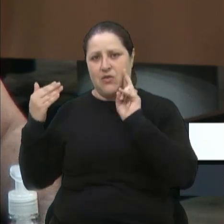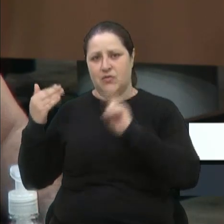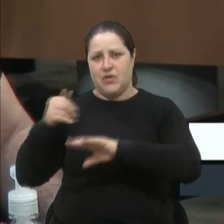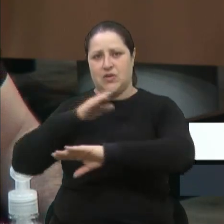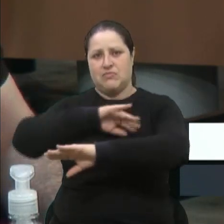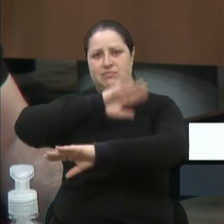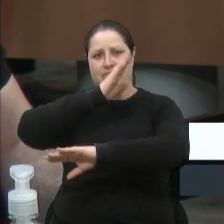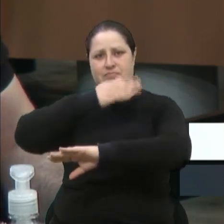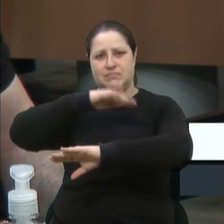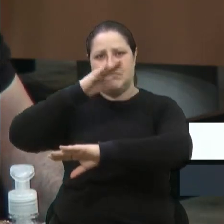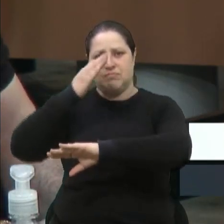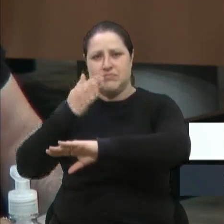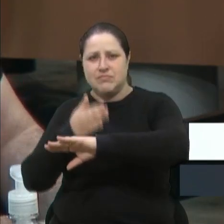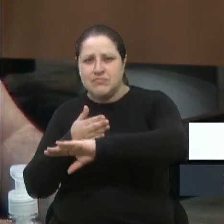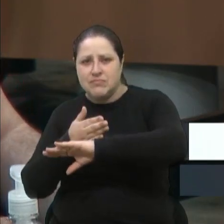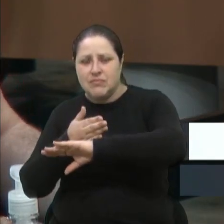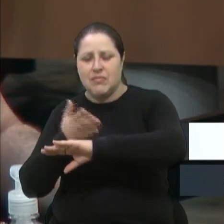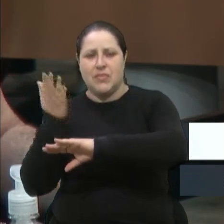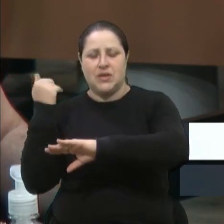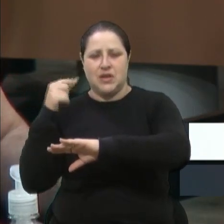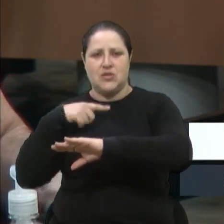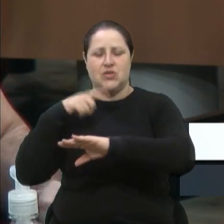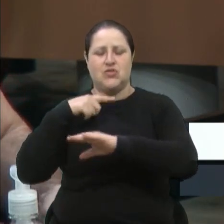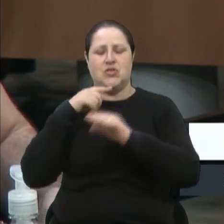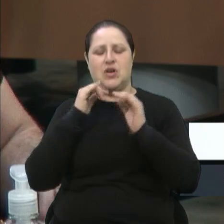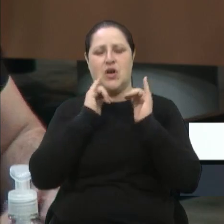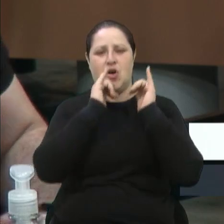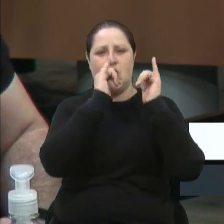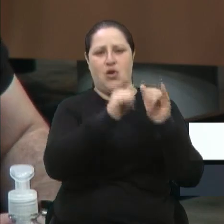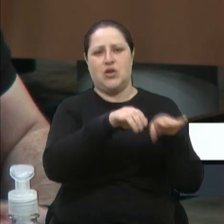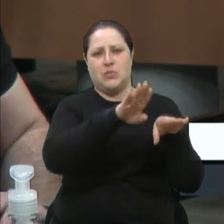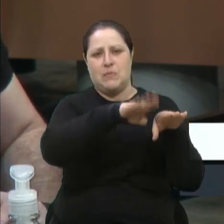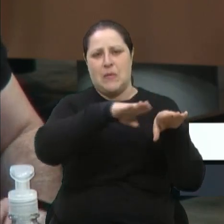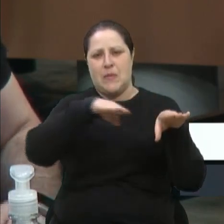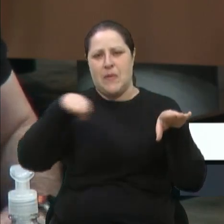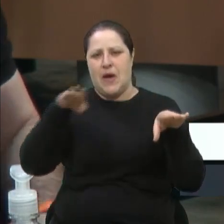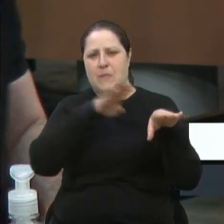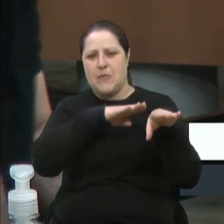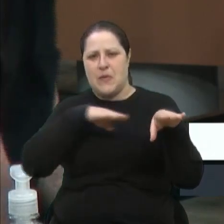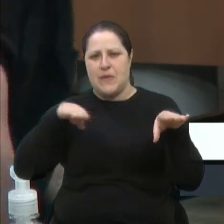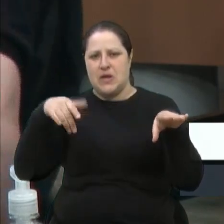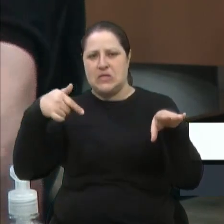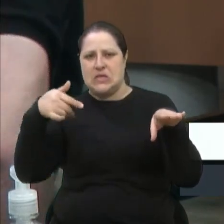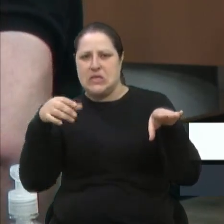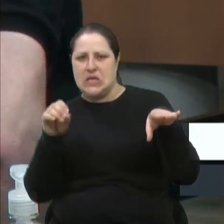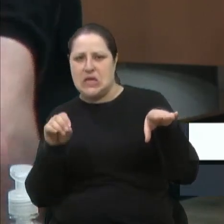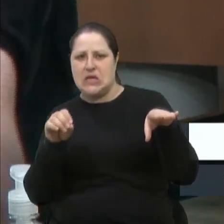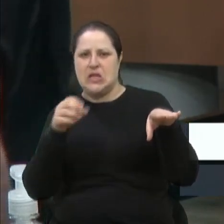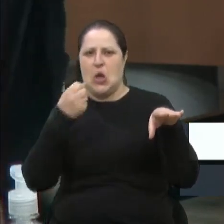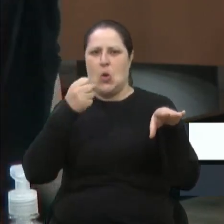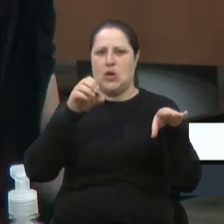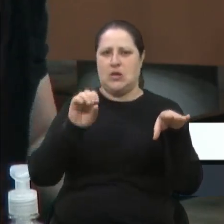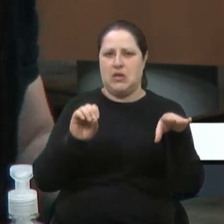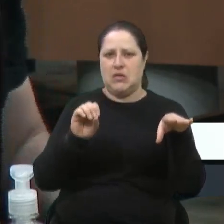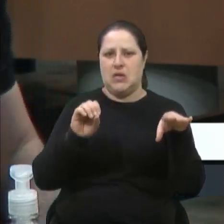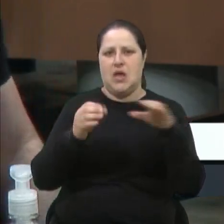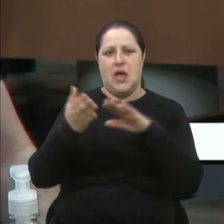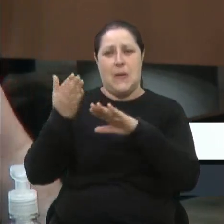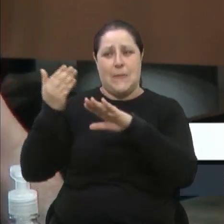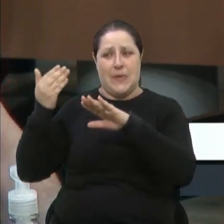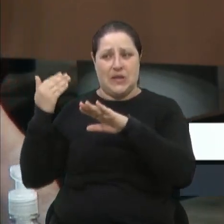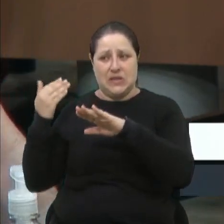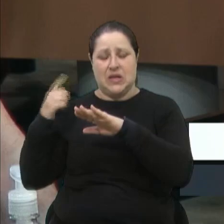tinha 70, 80 ônibus. E com o fato dali atrás não ter feito por vários